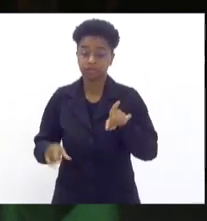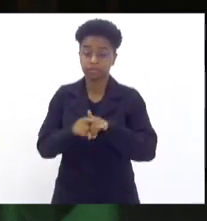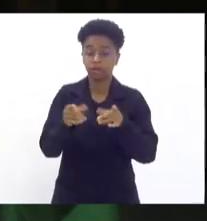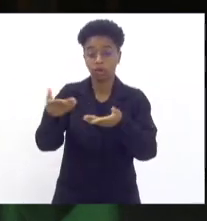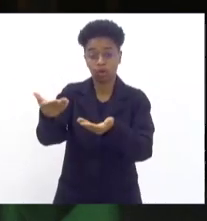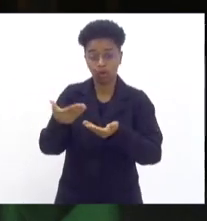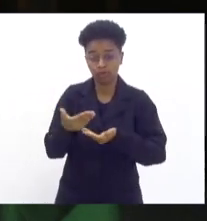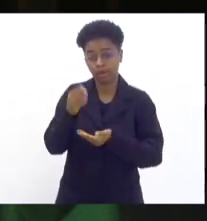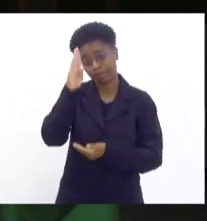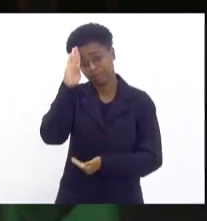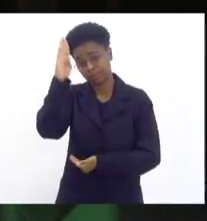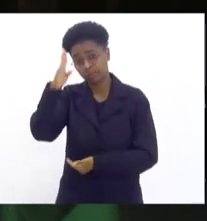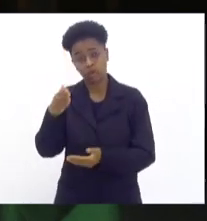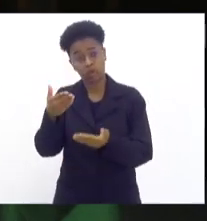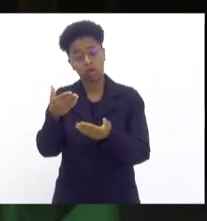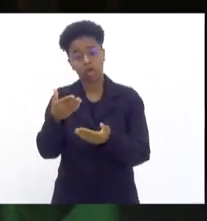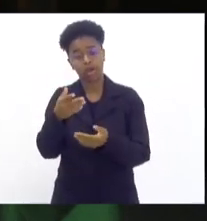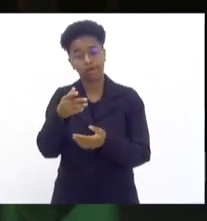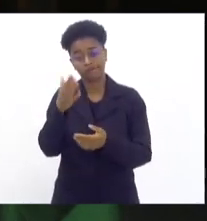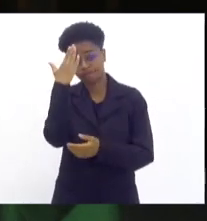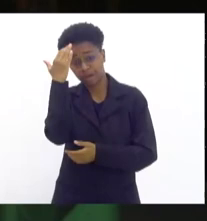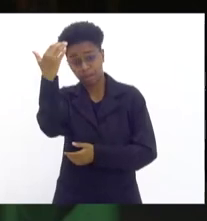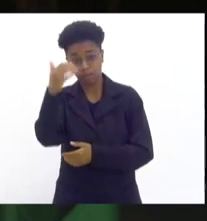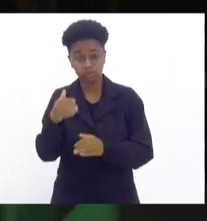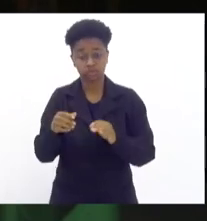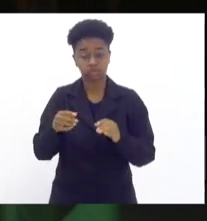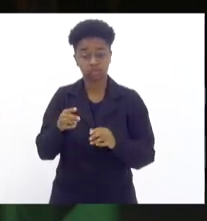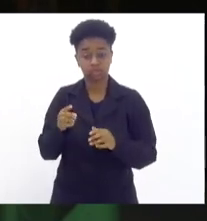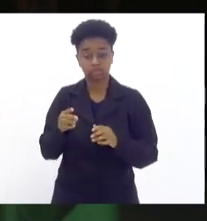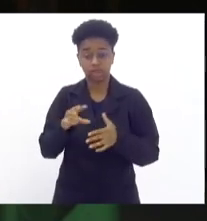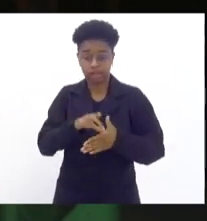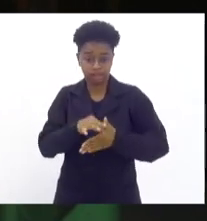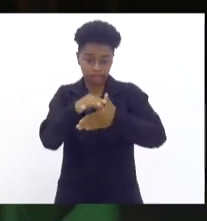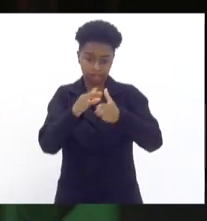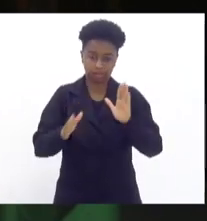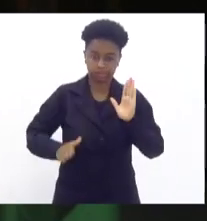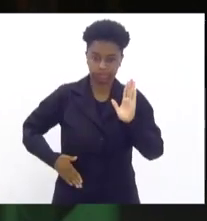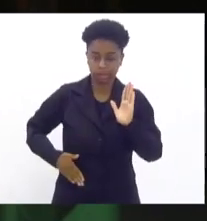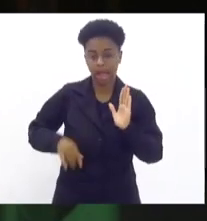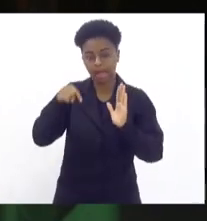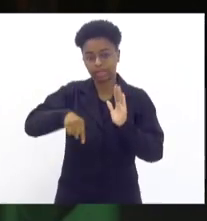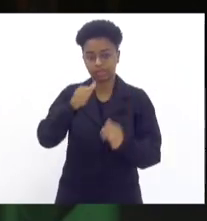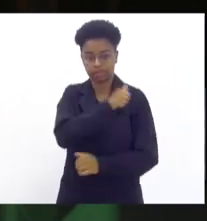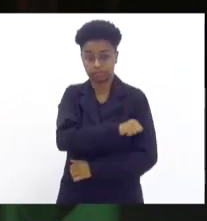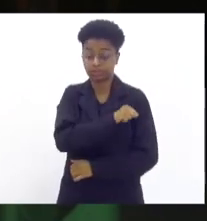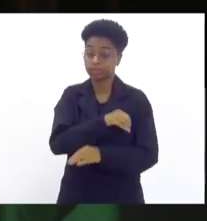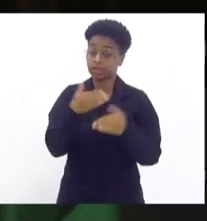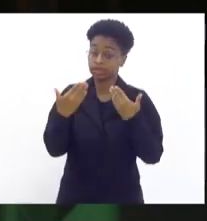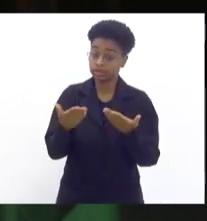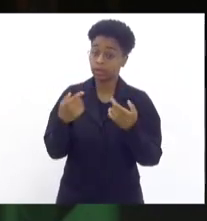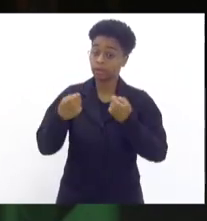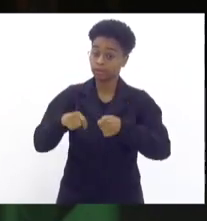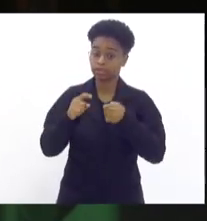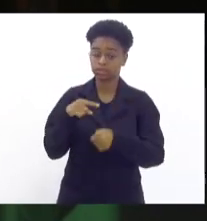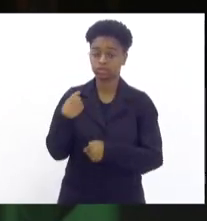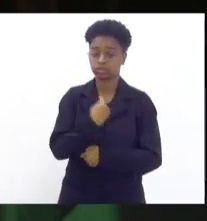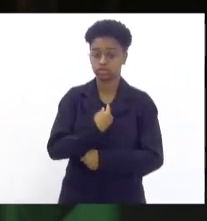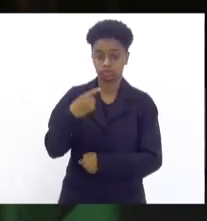são os chefes de tráfico conhecidos do Rio de Janeiro todos. Então, é preciso que os nossos